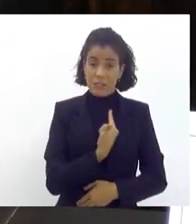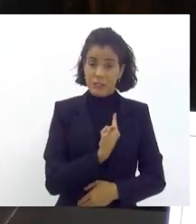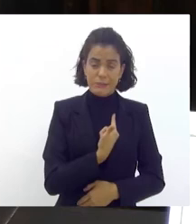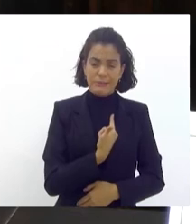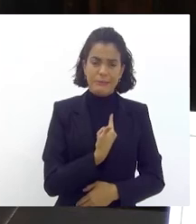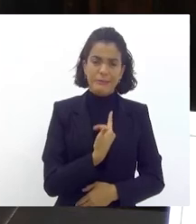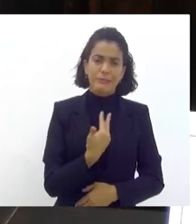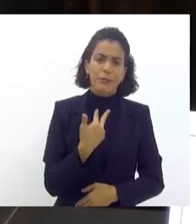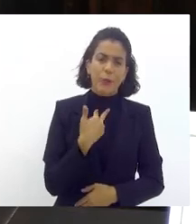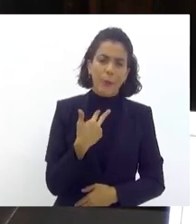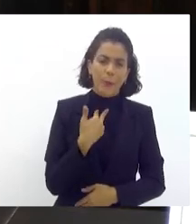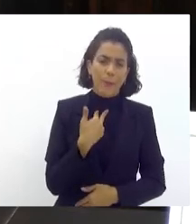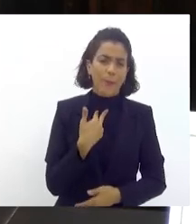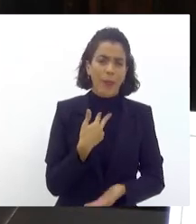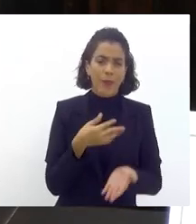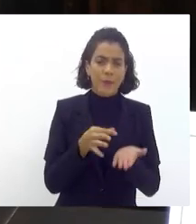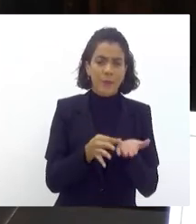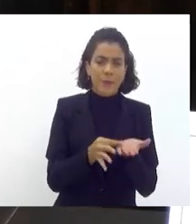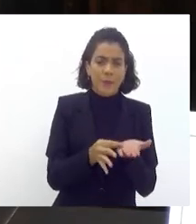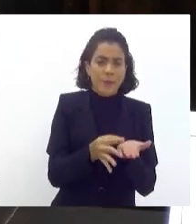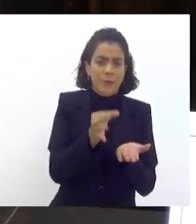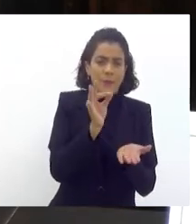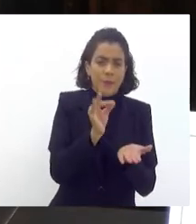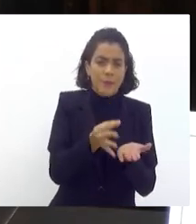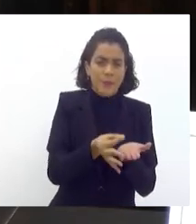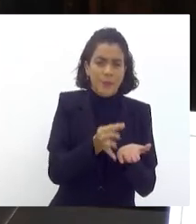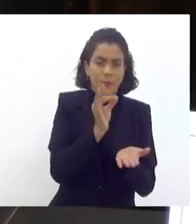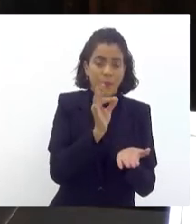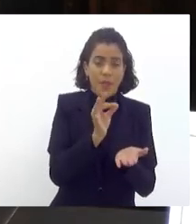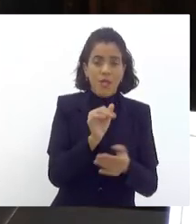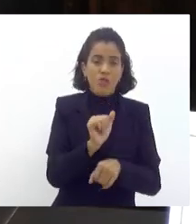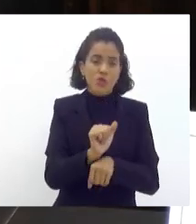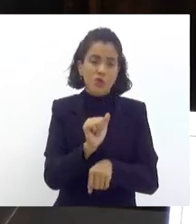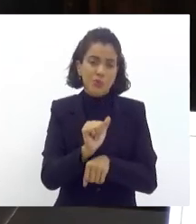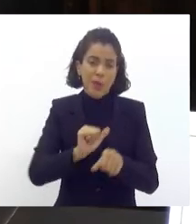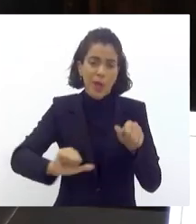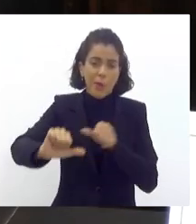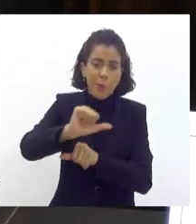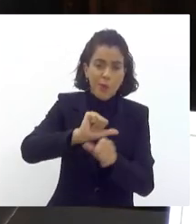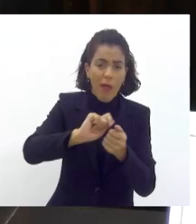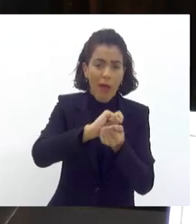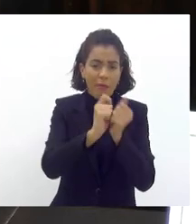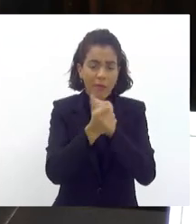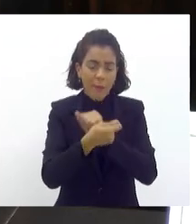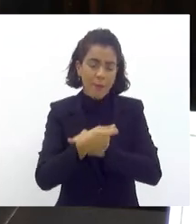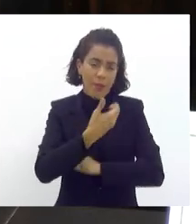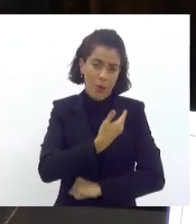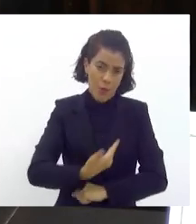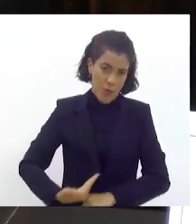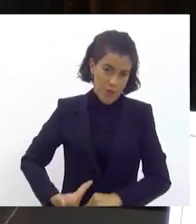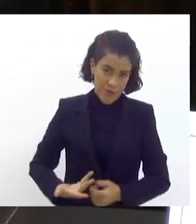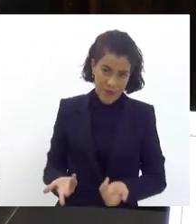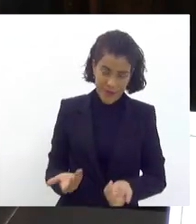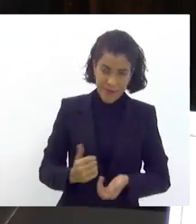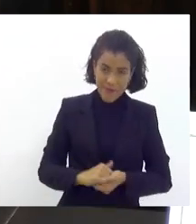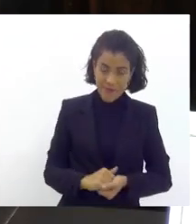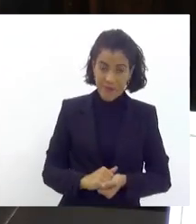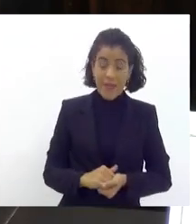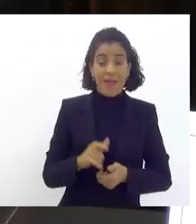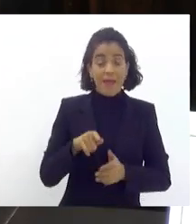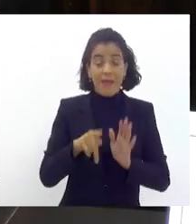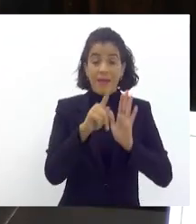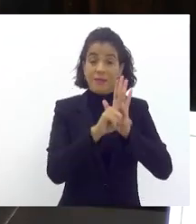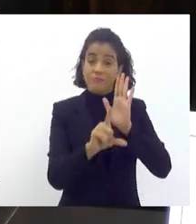ficar com pires na mão dependendo de mudança de governo e de bom momento de governo esse